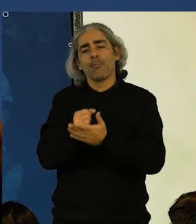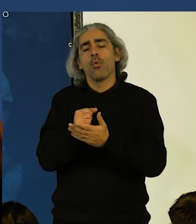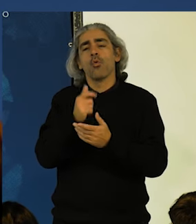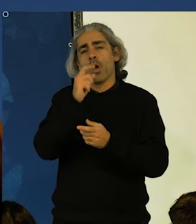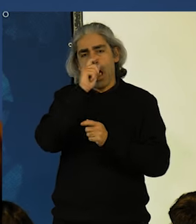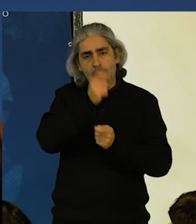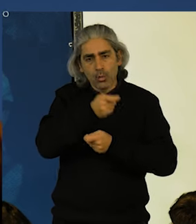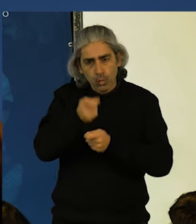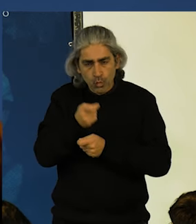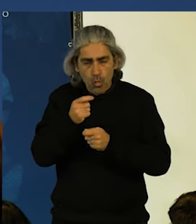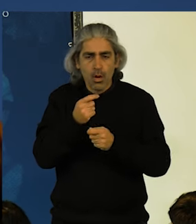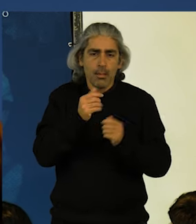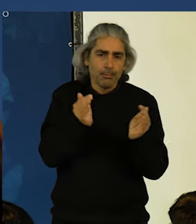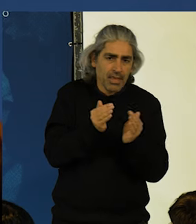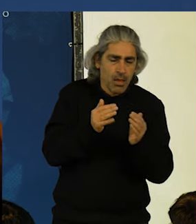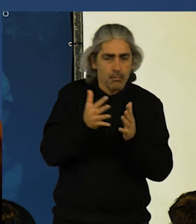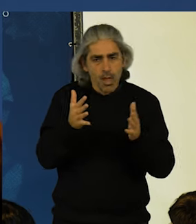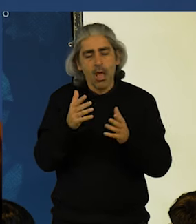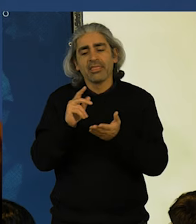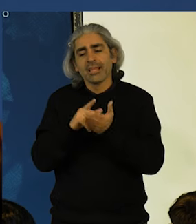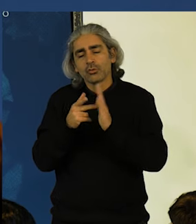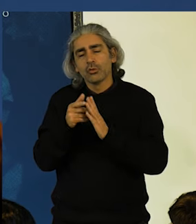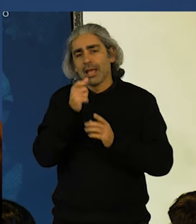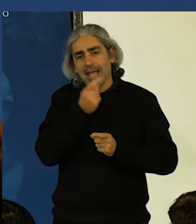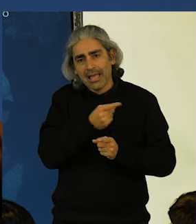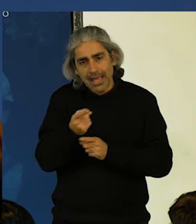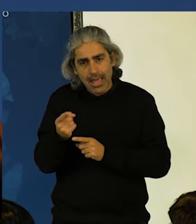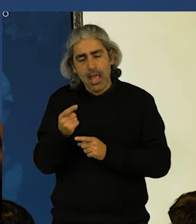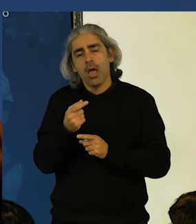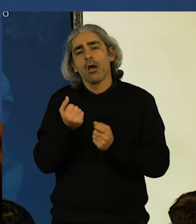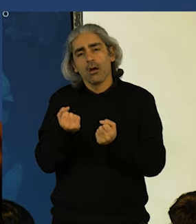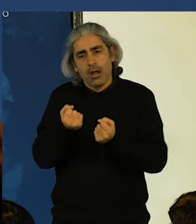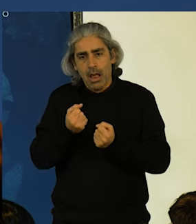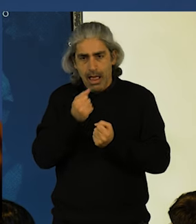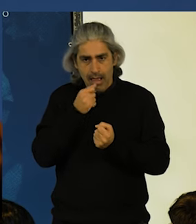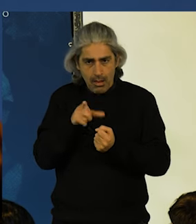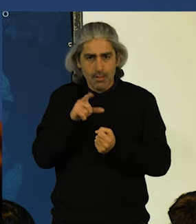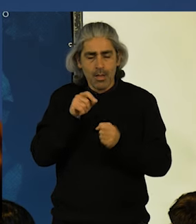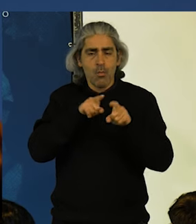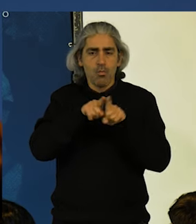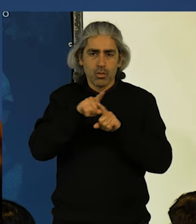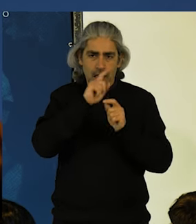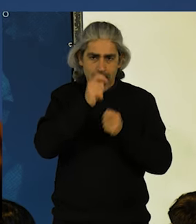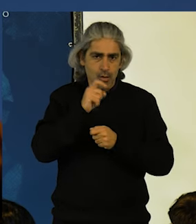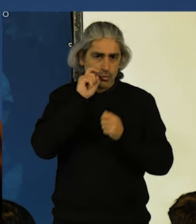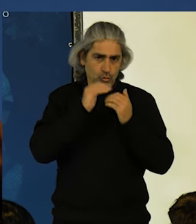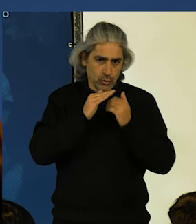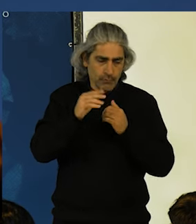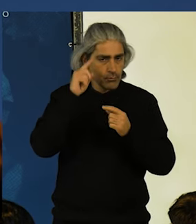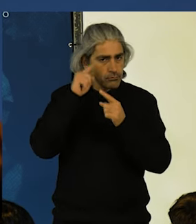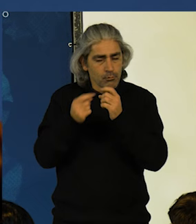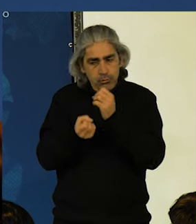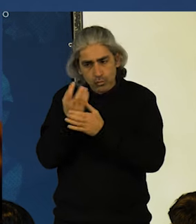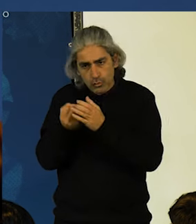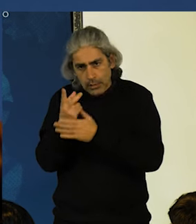agricultores para a adoção de tecnologias de rega mais eficientes. Vamos propor uma política agrícola sustentável, voltada para a produção